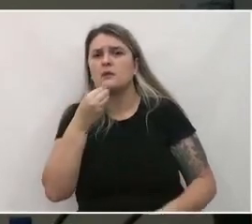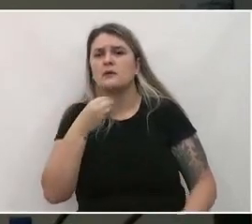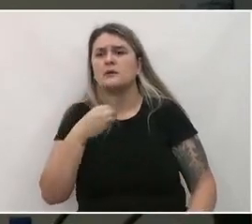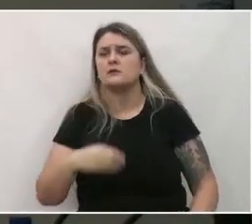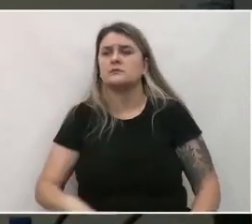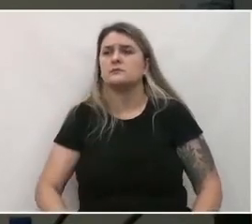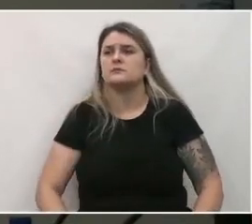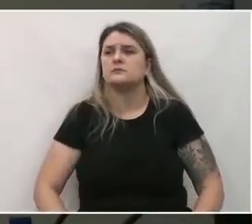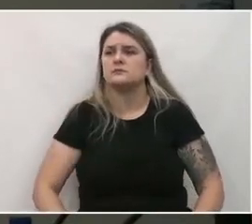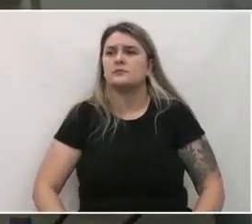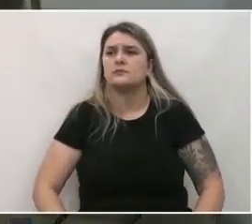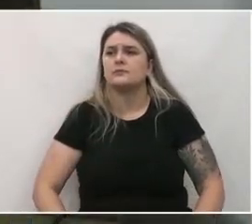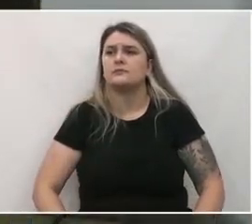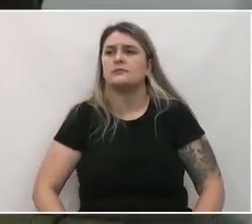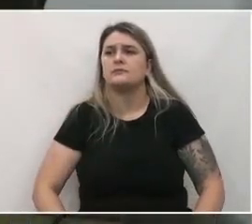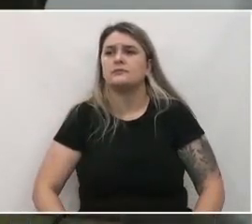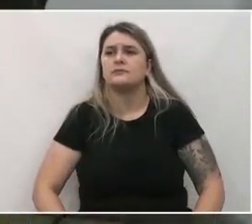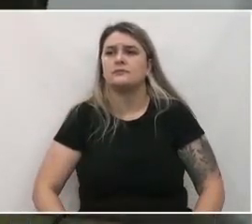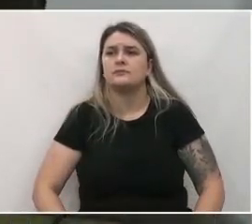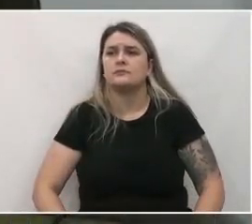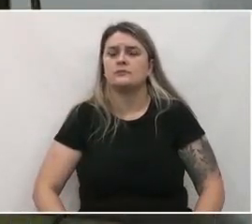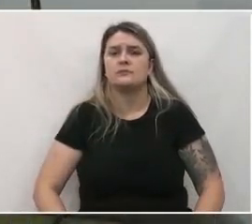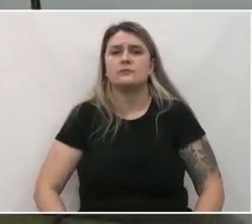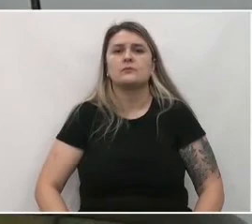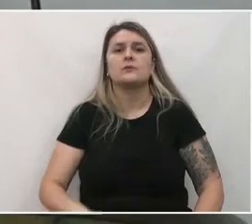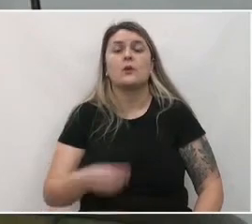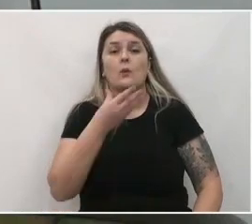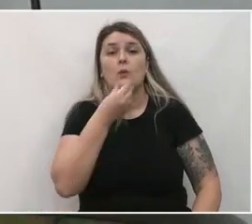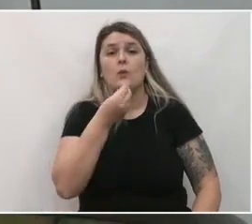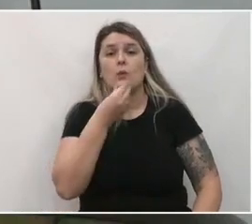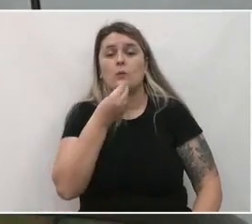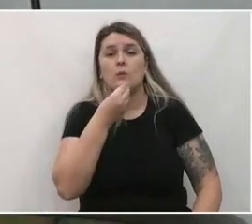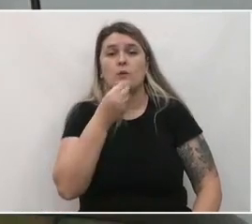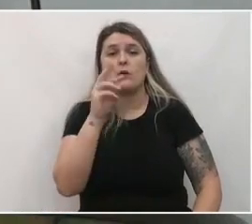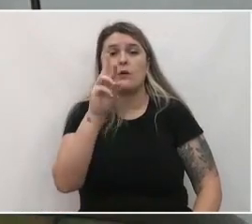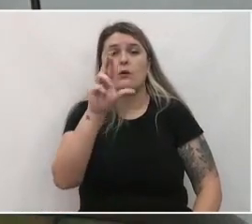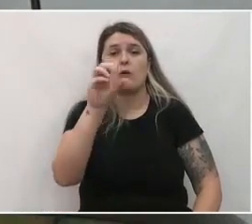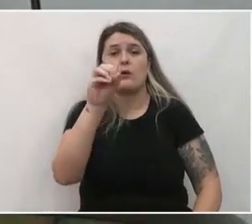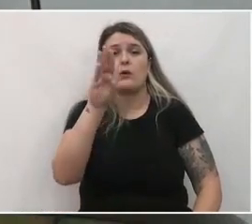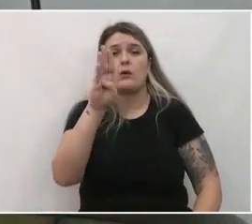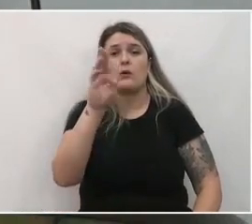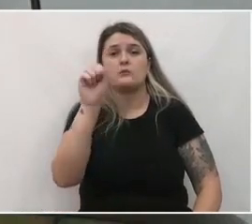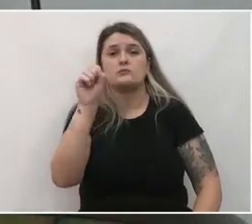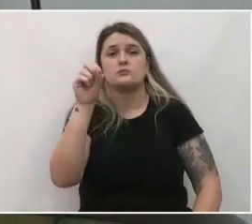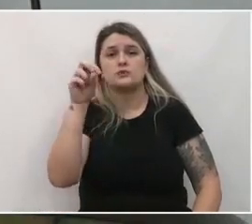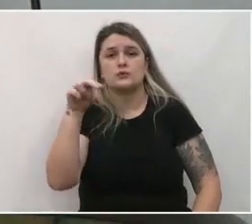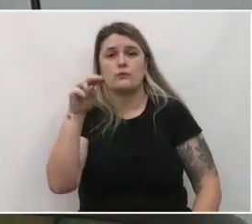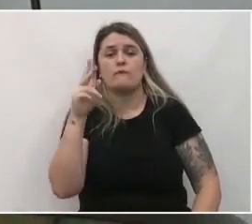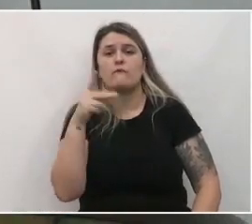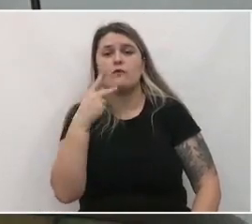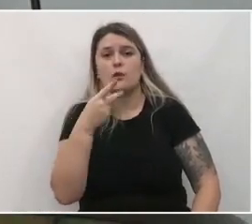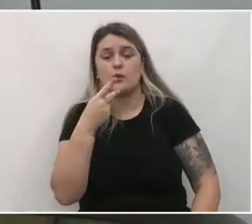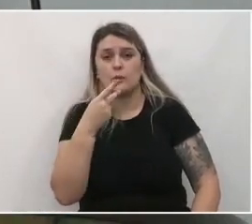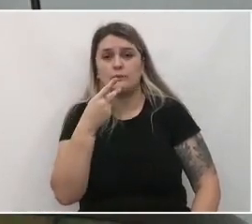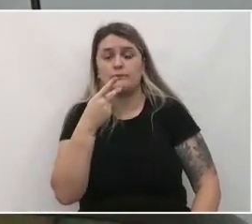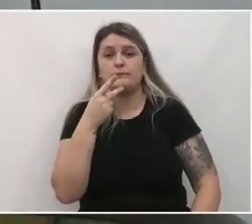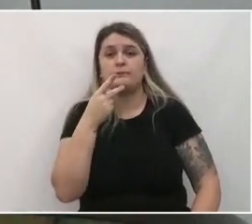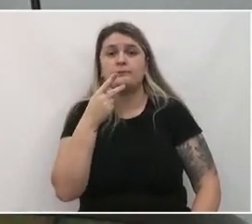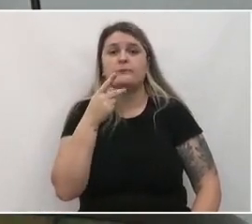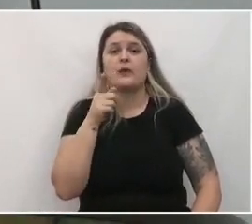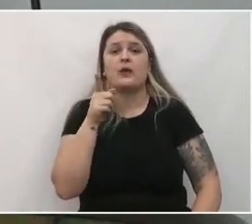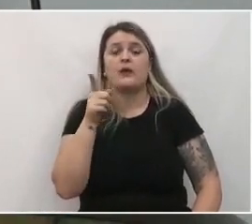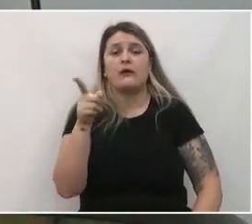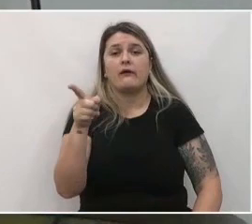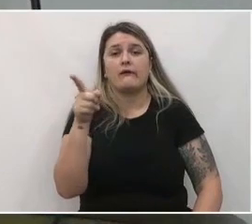Como é seu nome? Desculpa. Robson. Então eu vou resumir brevemente o que o Robson falou. Ele comentou